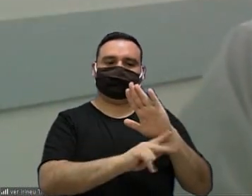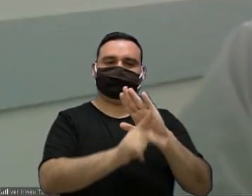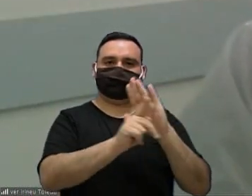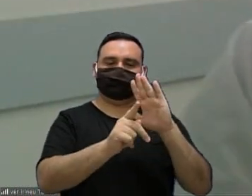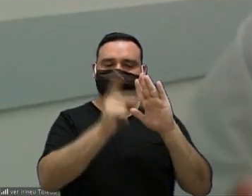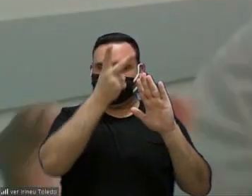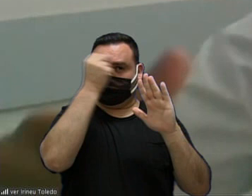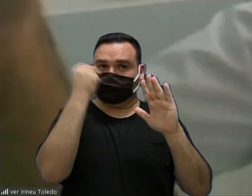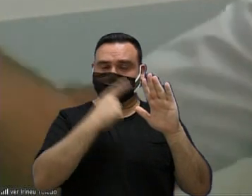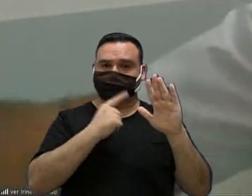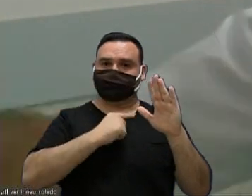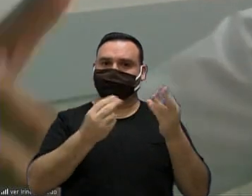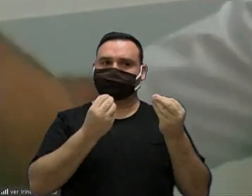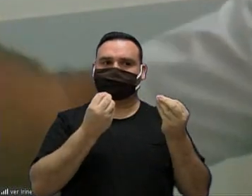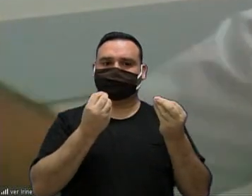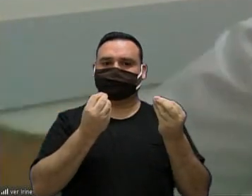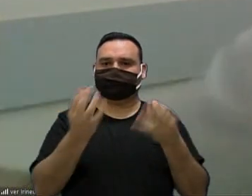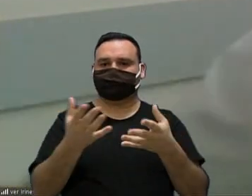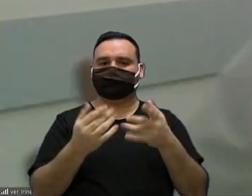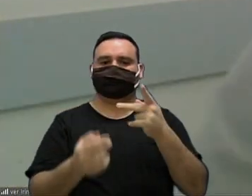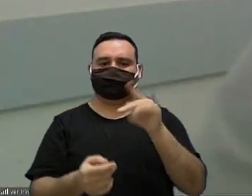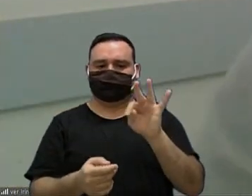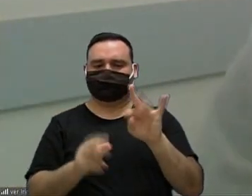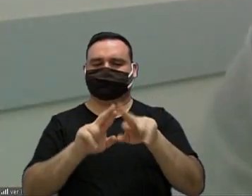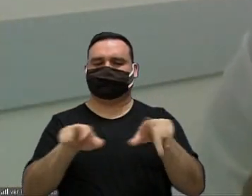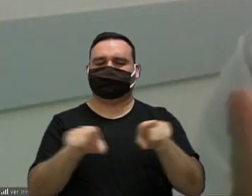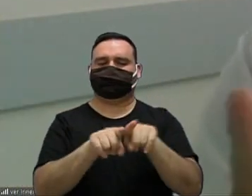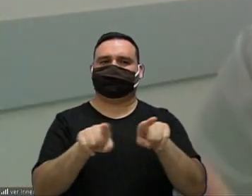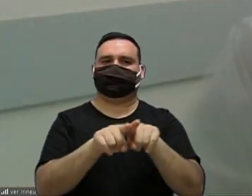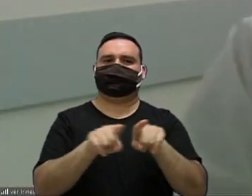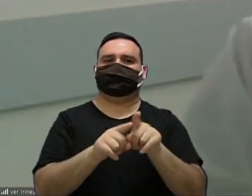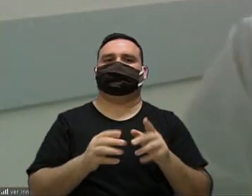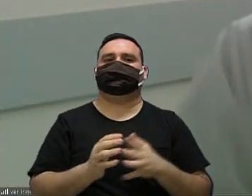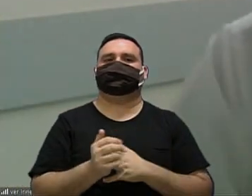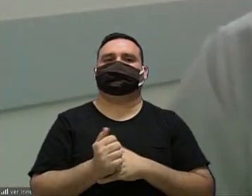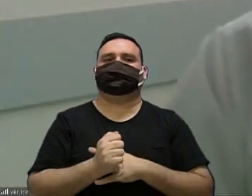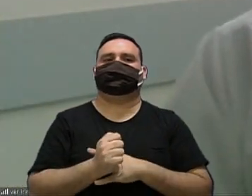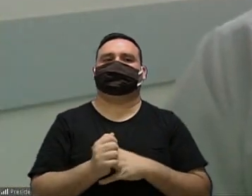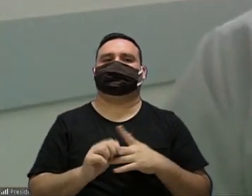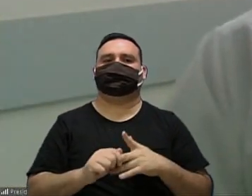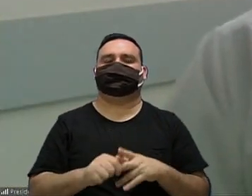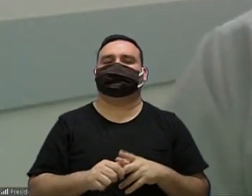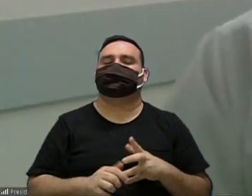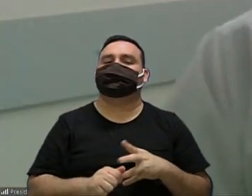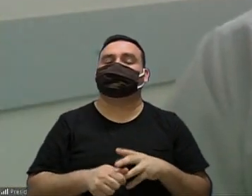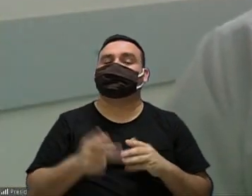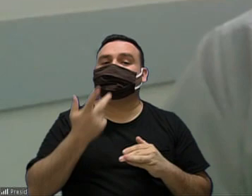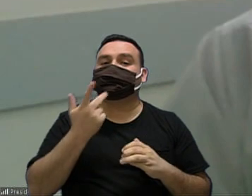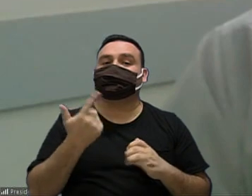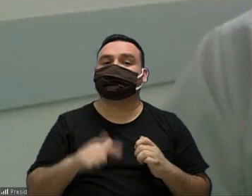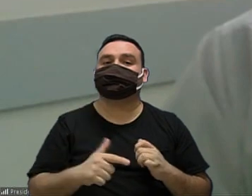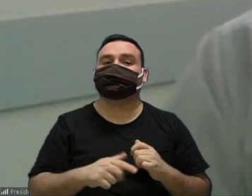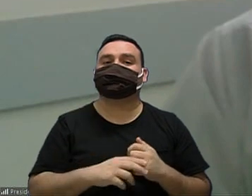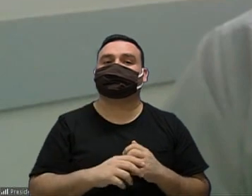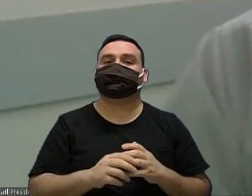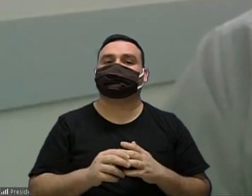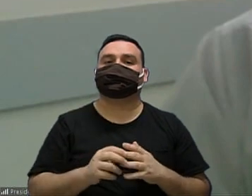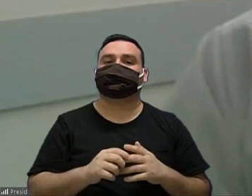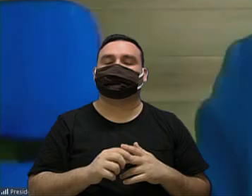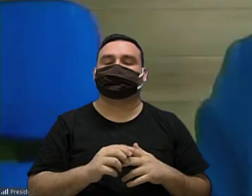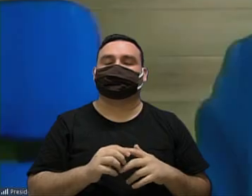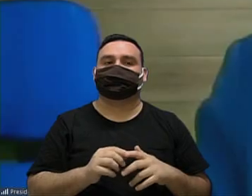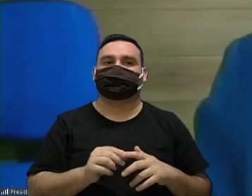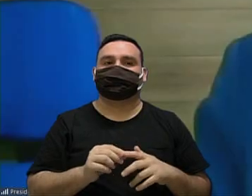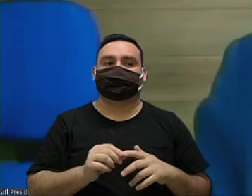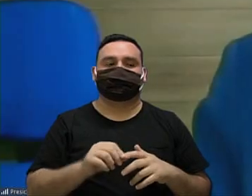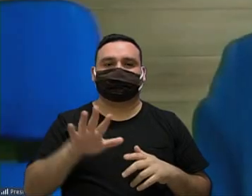prefeitura encaminha já para o pátio etc e tal o projeto do vereador Manga ele diz que o encaminhamento apaga